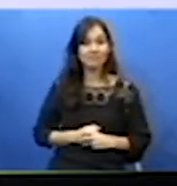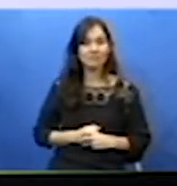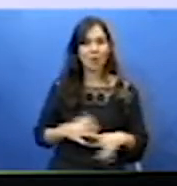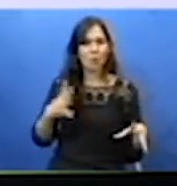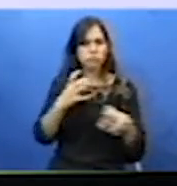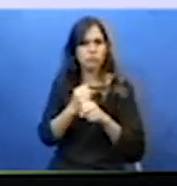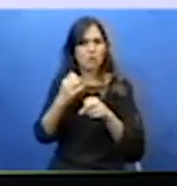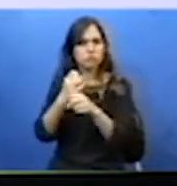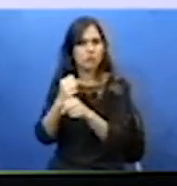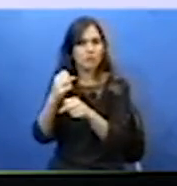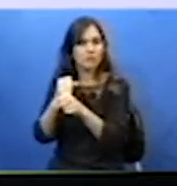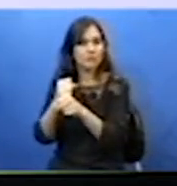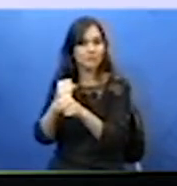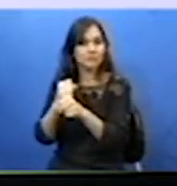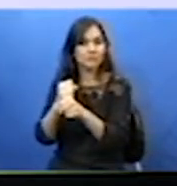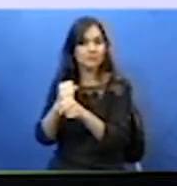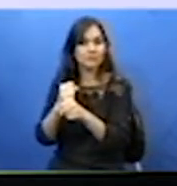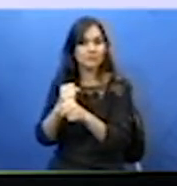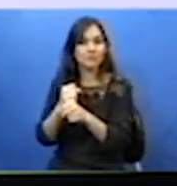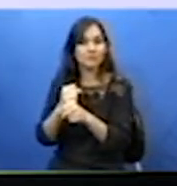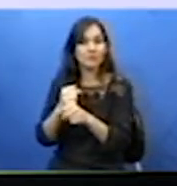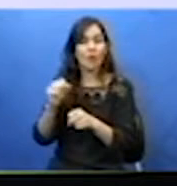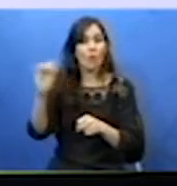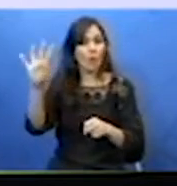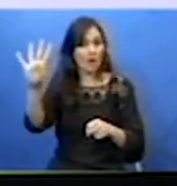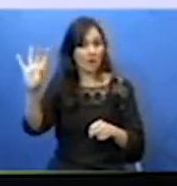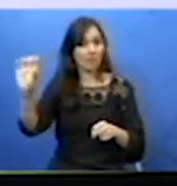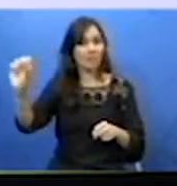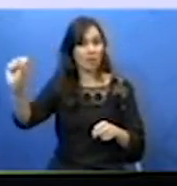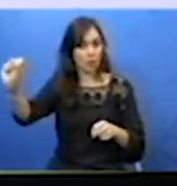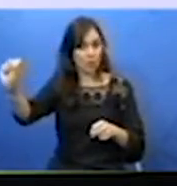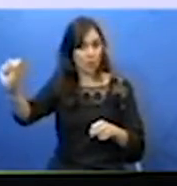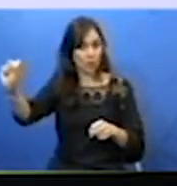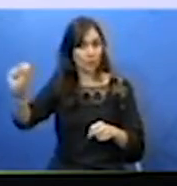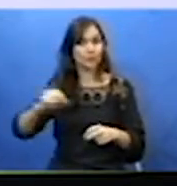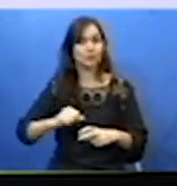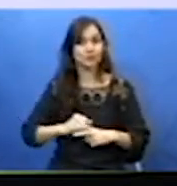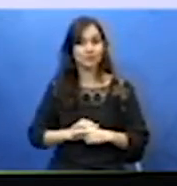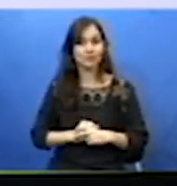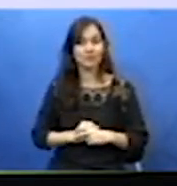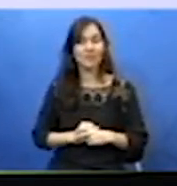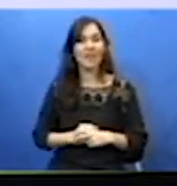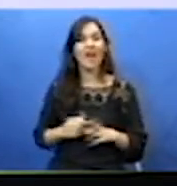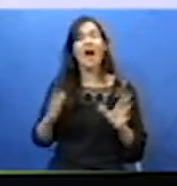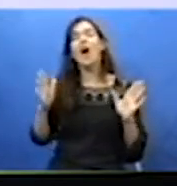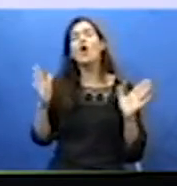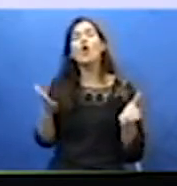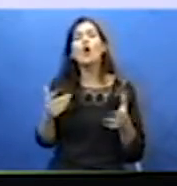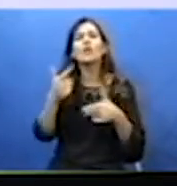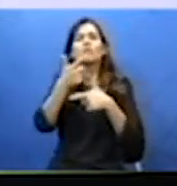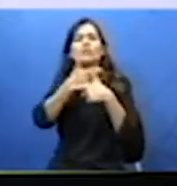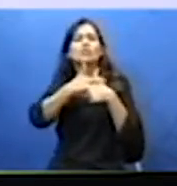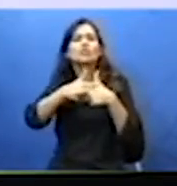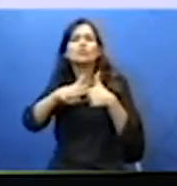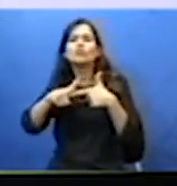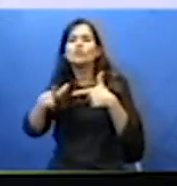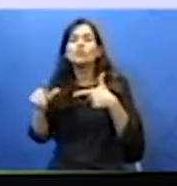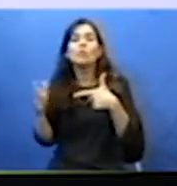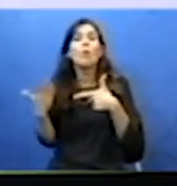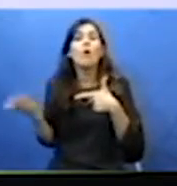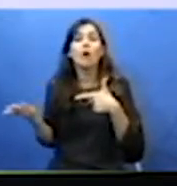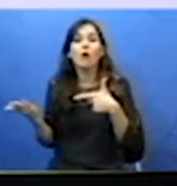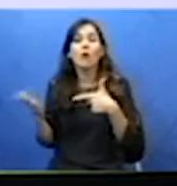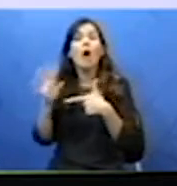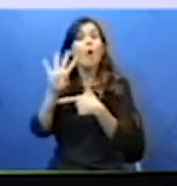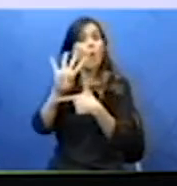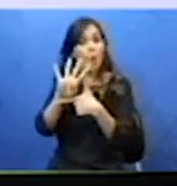14 mais 11 deu 48, certo? E a gente vai dividir 48 por